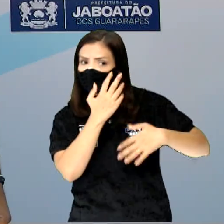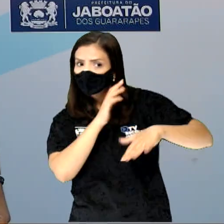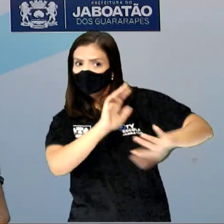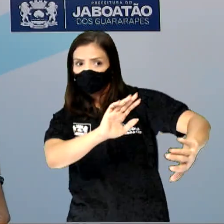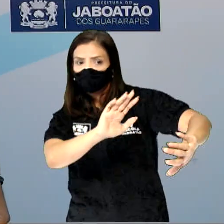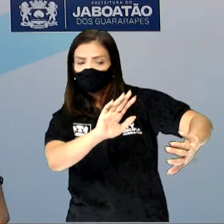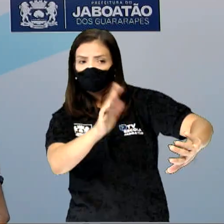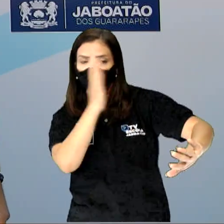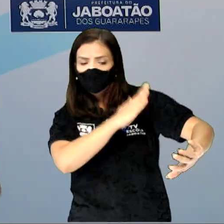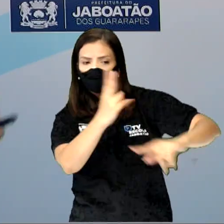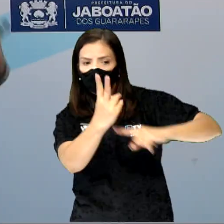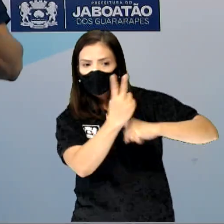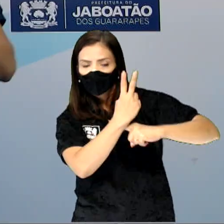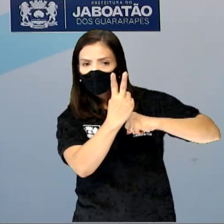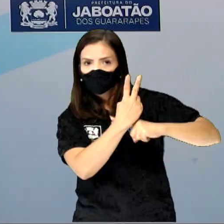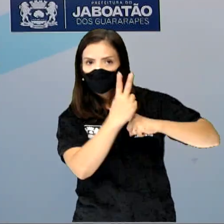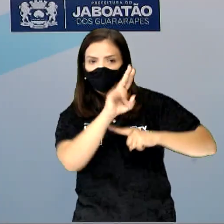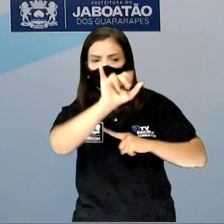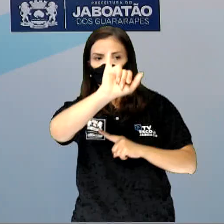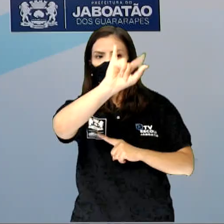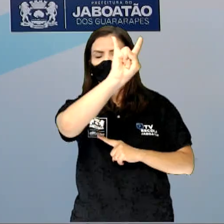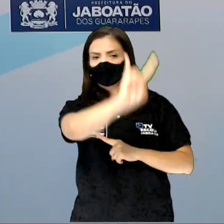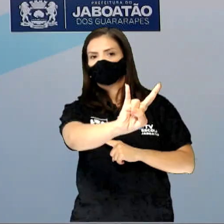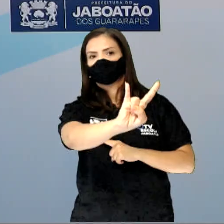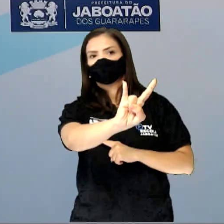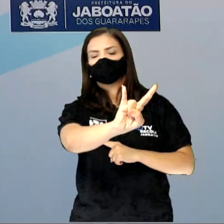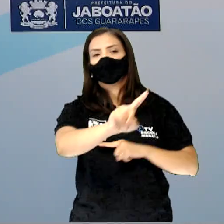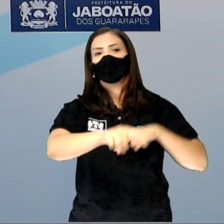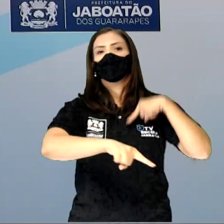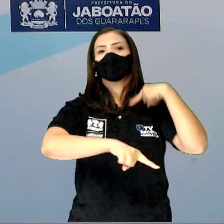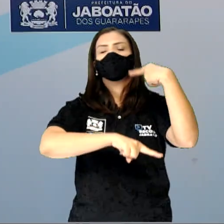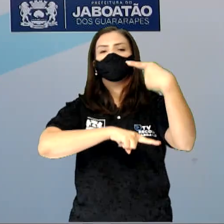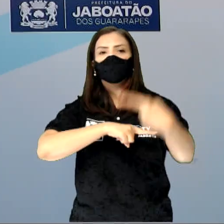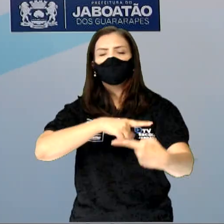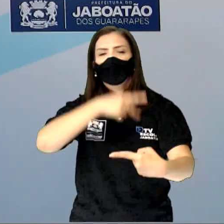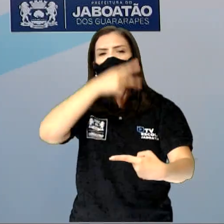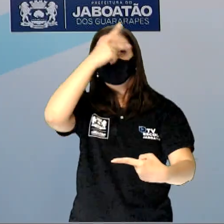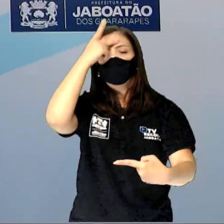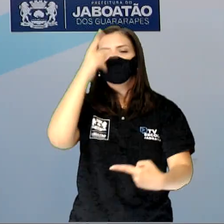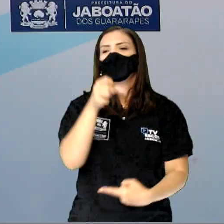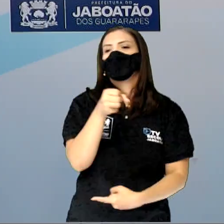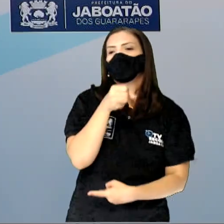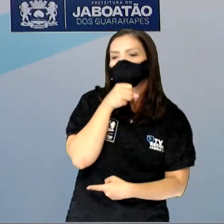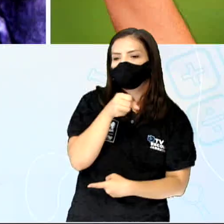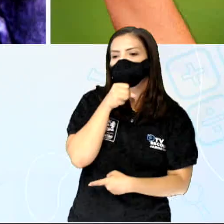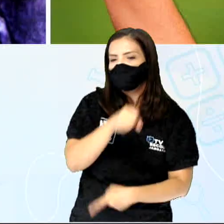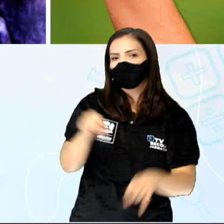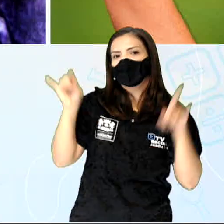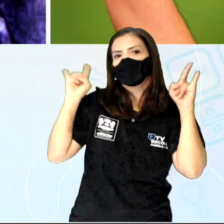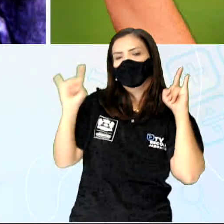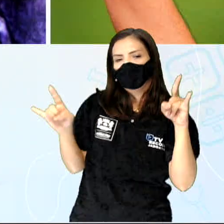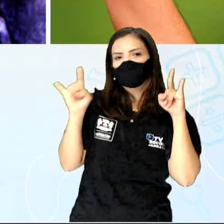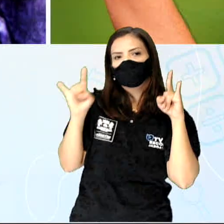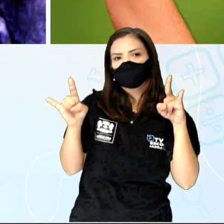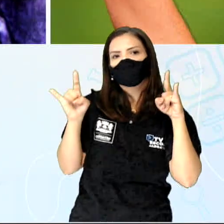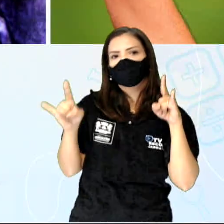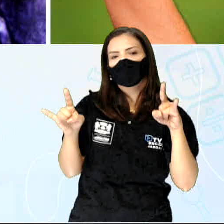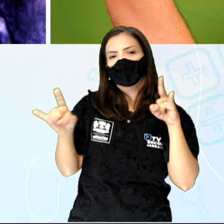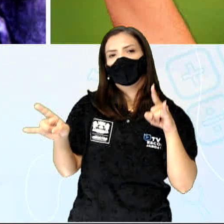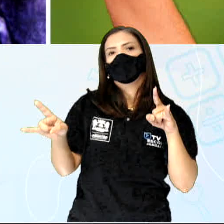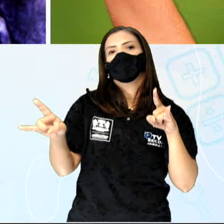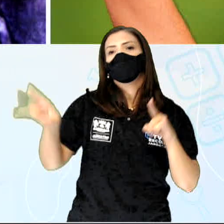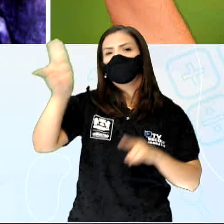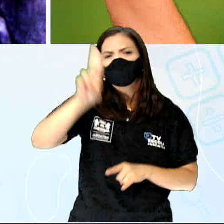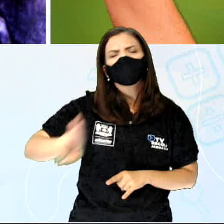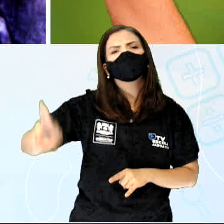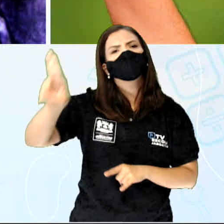bloquear o mal. E os roqueiros popularizaram isso. Aí a gente tem a figura do Ronnie James Deal,